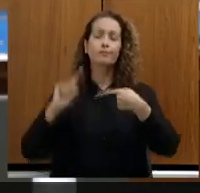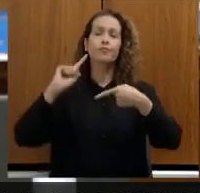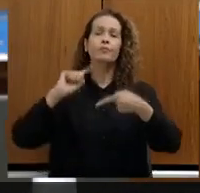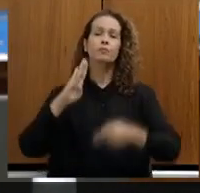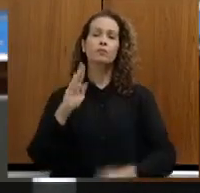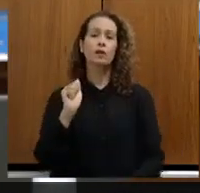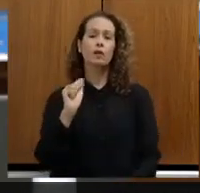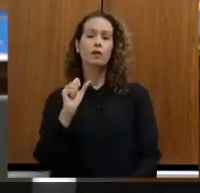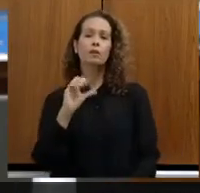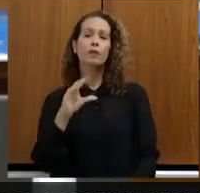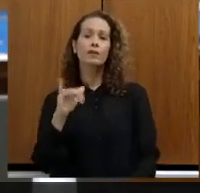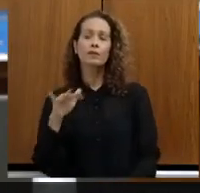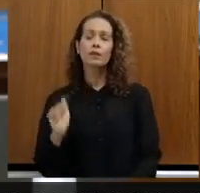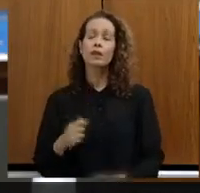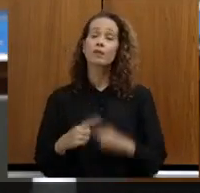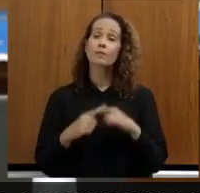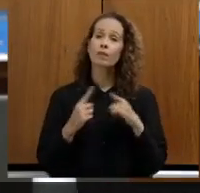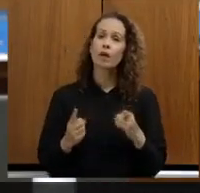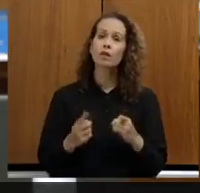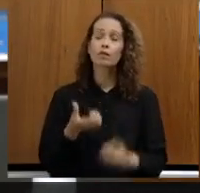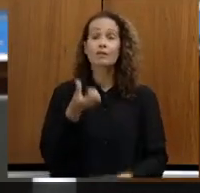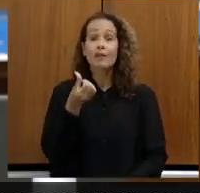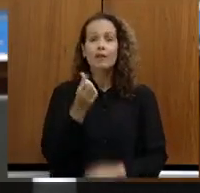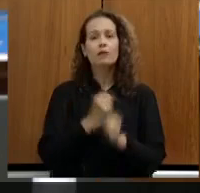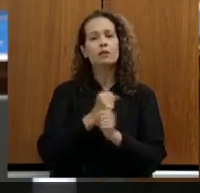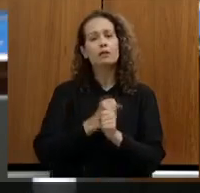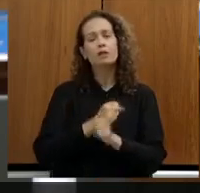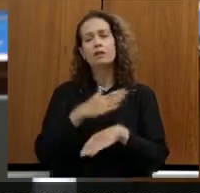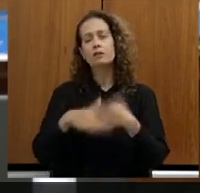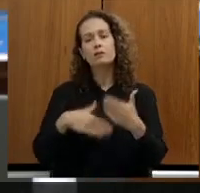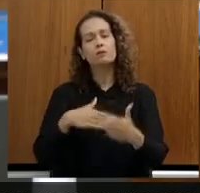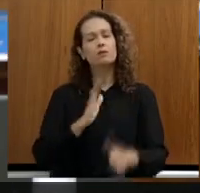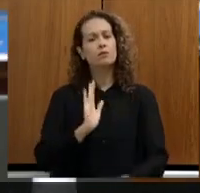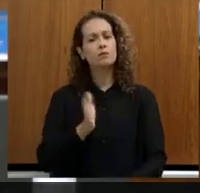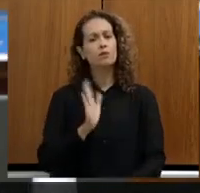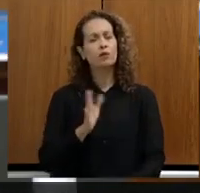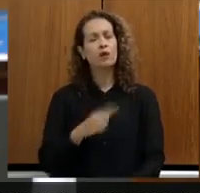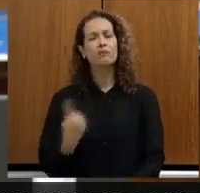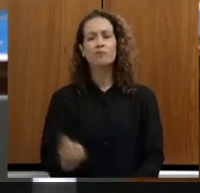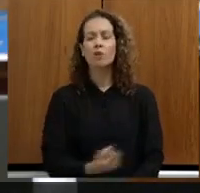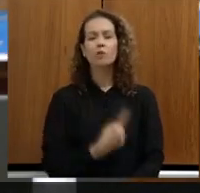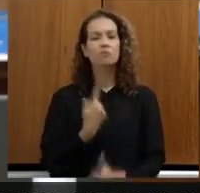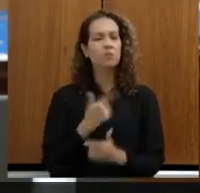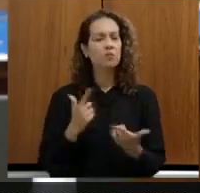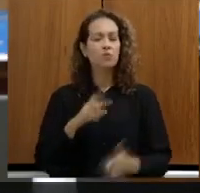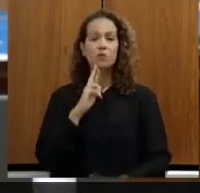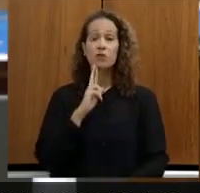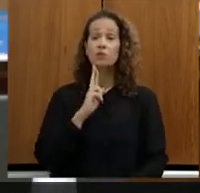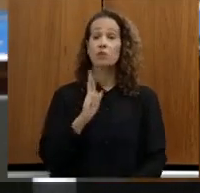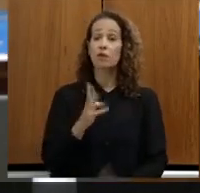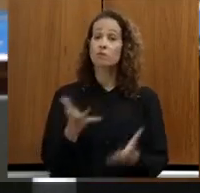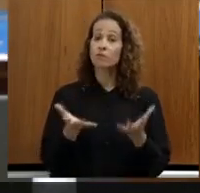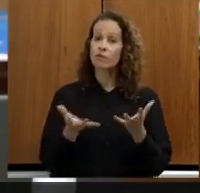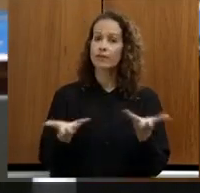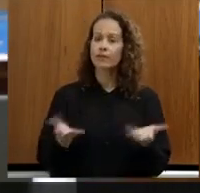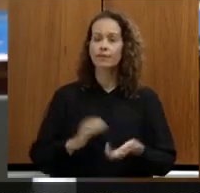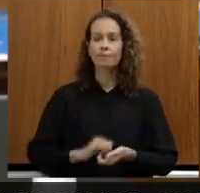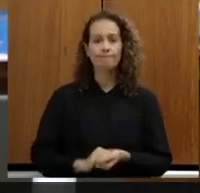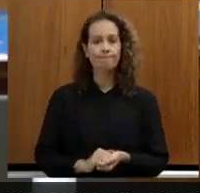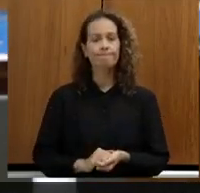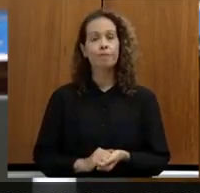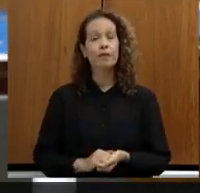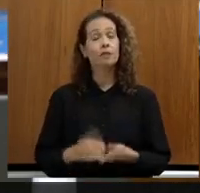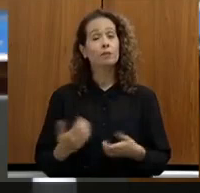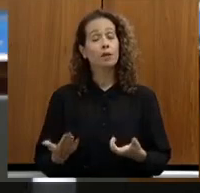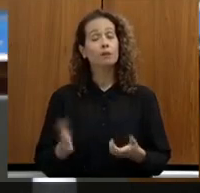por outro